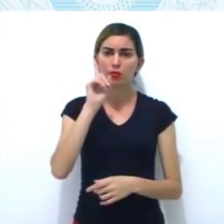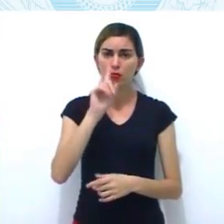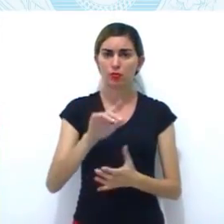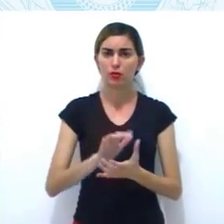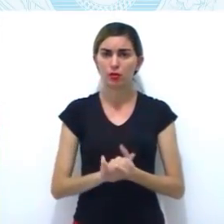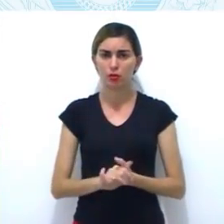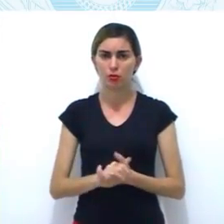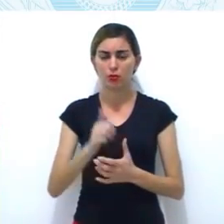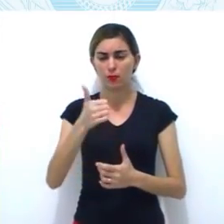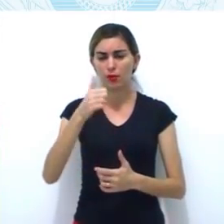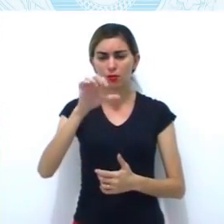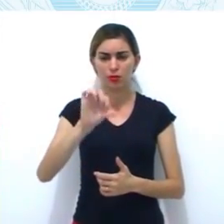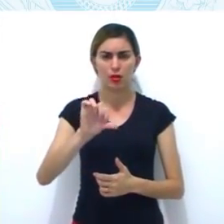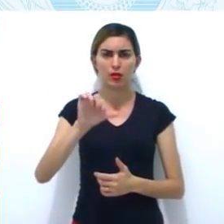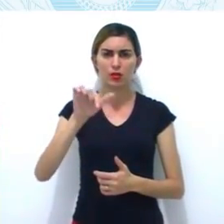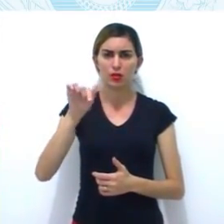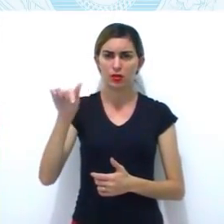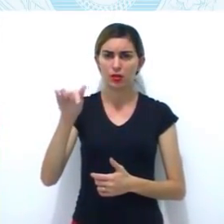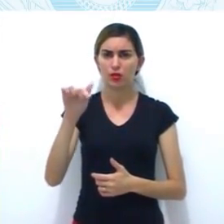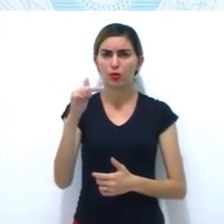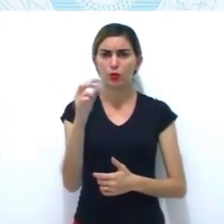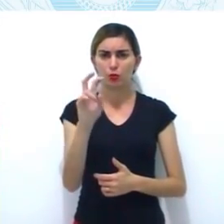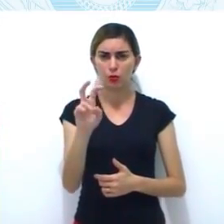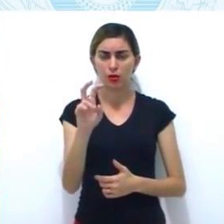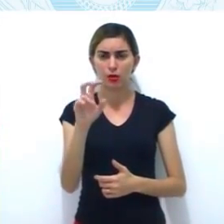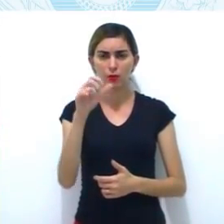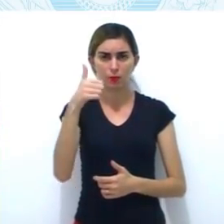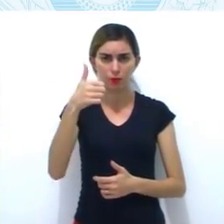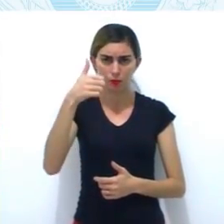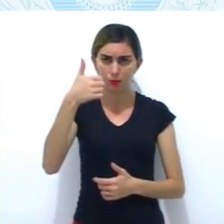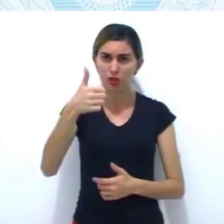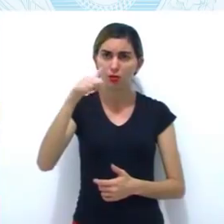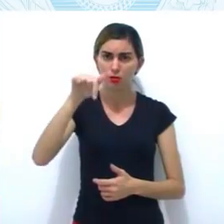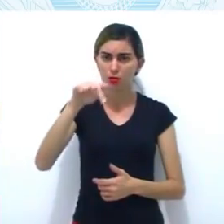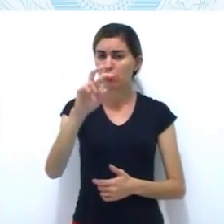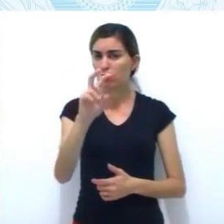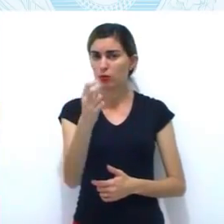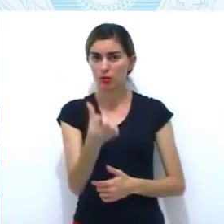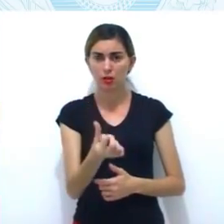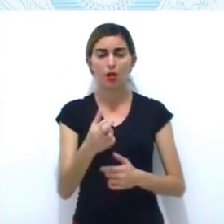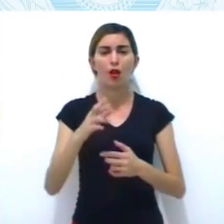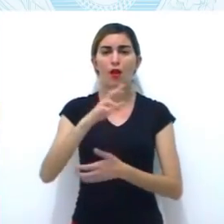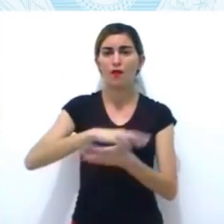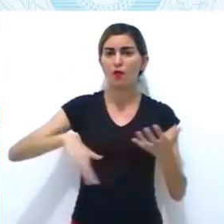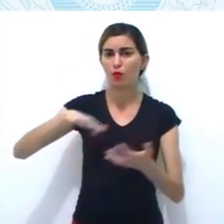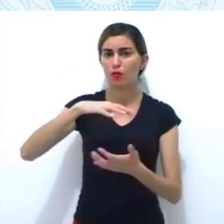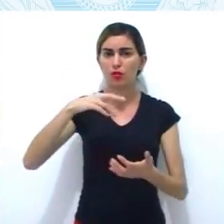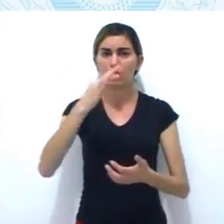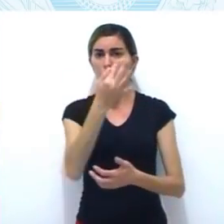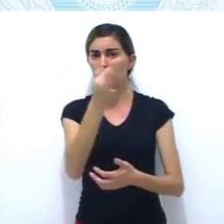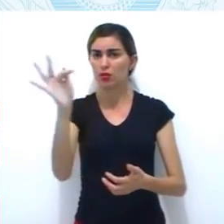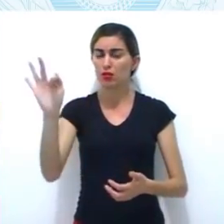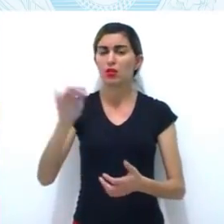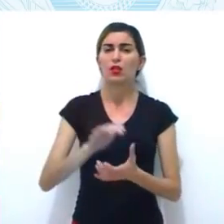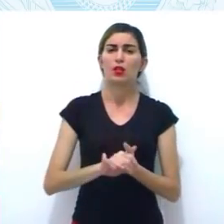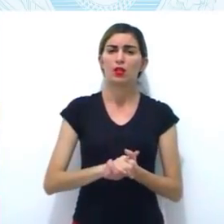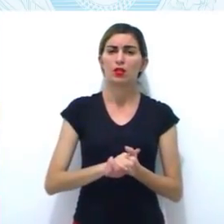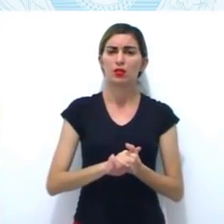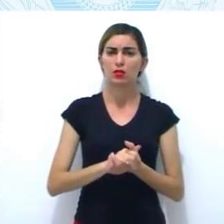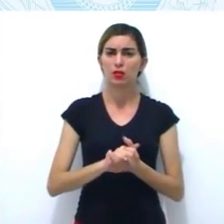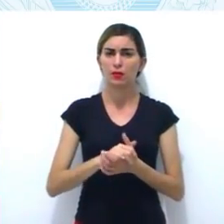Unidos em 1776, como a Revolução Francesa em 1789. 1889.